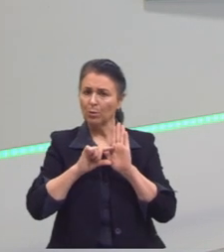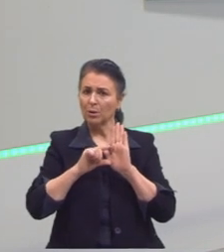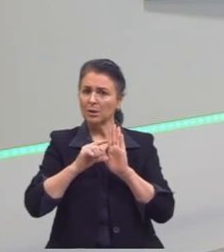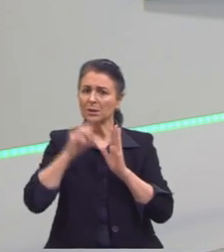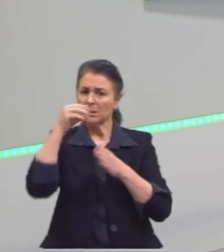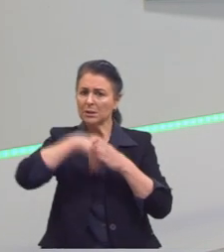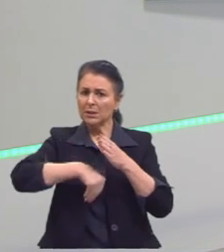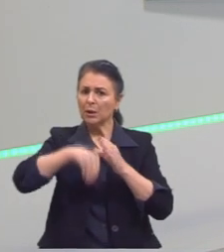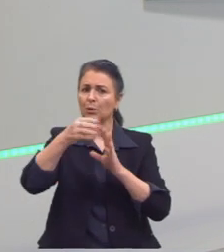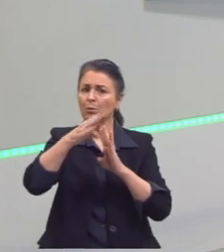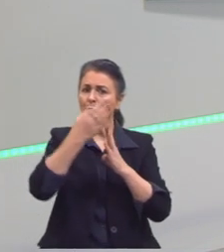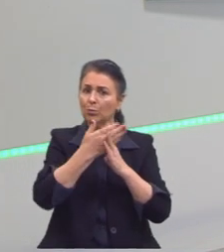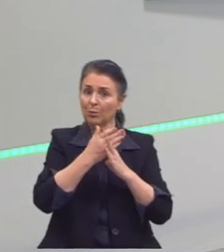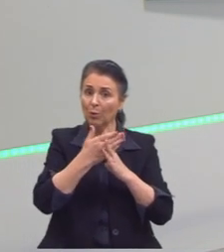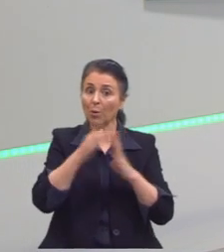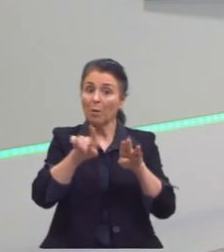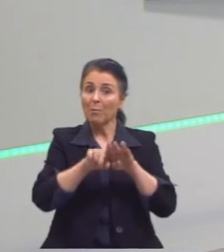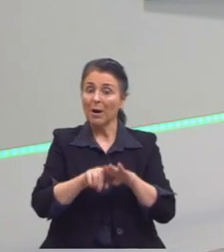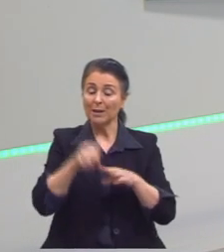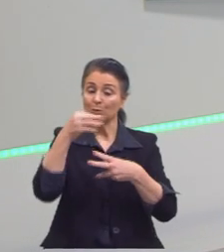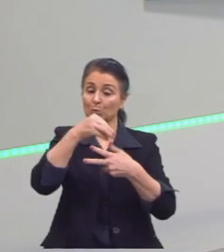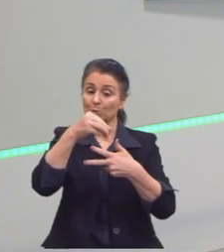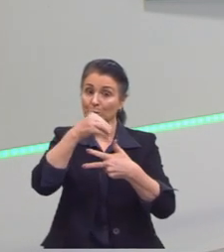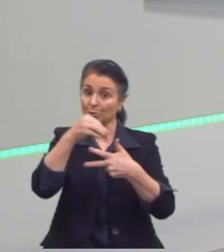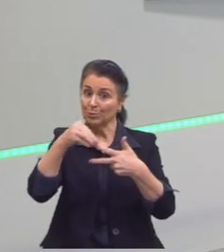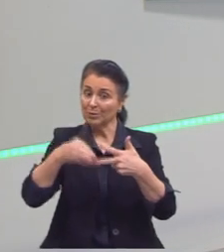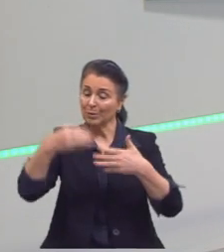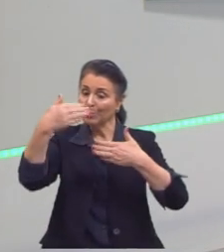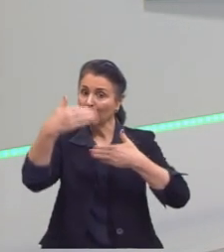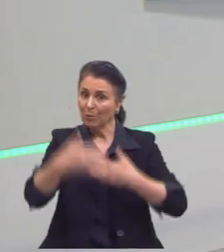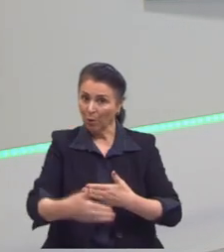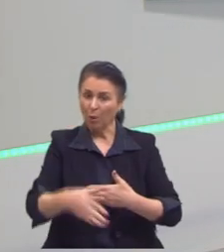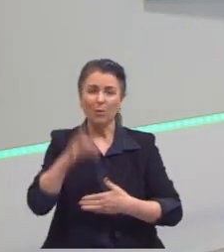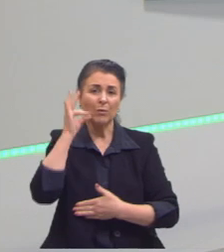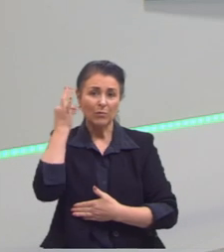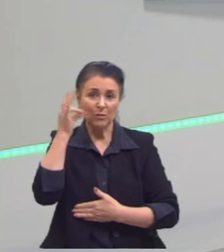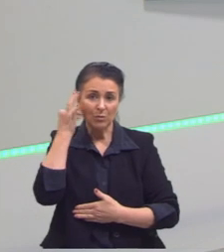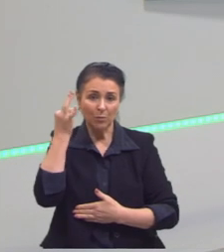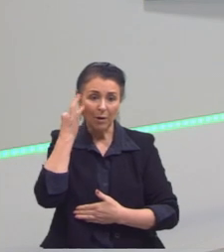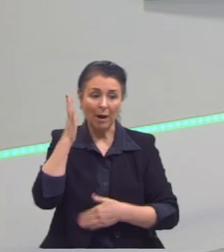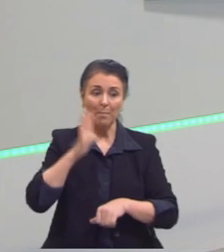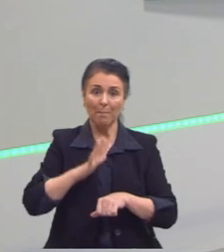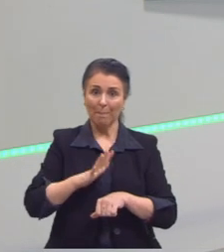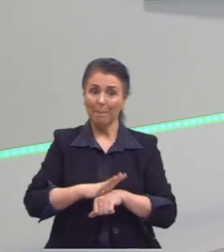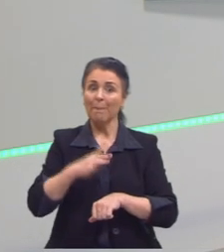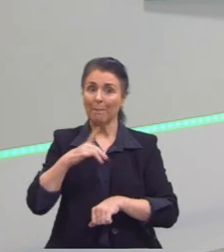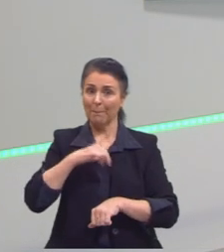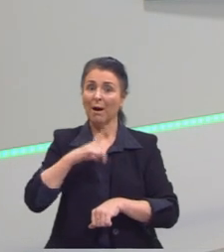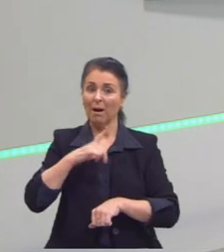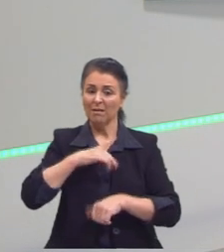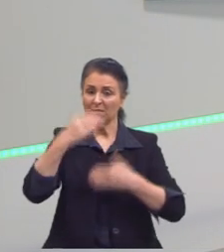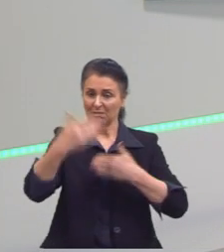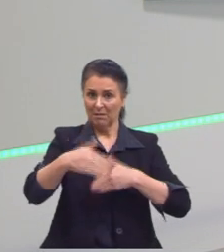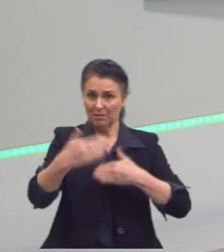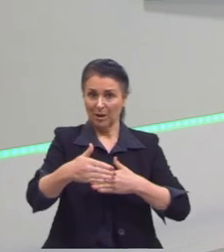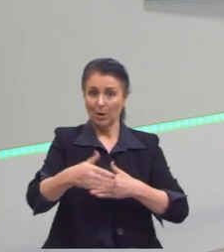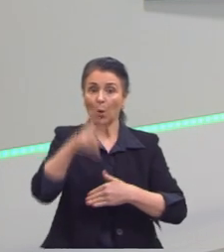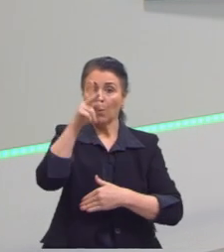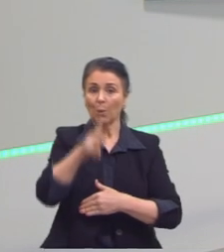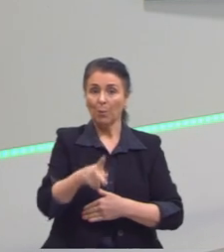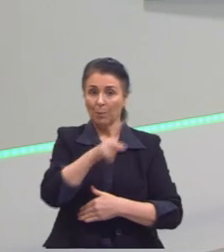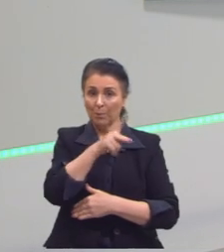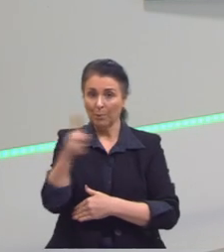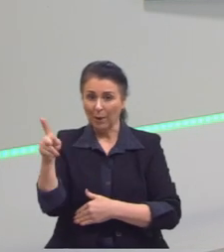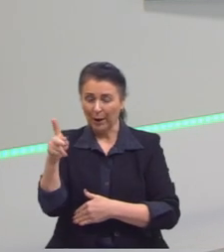dois são os que mais são cobrados dentro do Enem, dentro de vestibulares que a gente tem por aí. O padre Antônio Vieira,